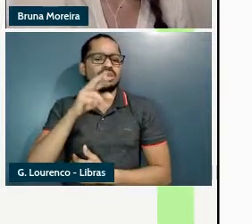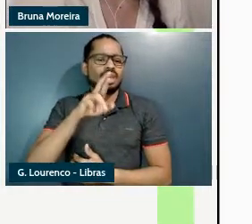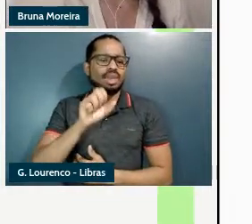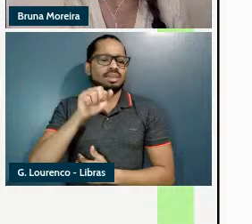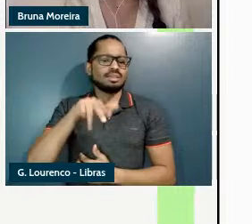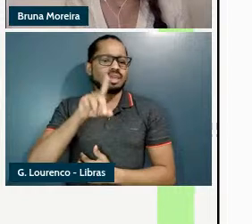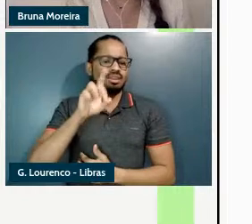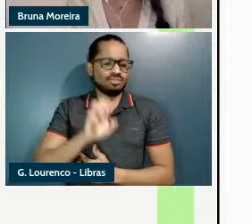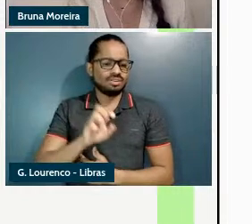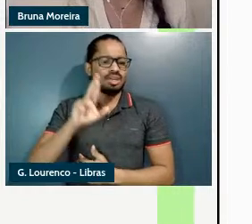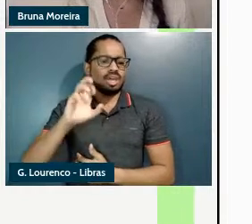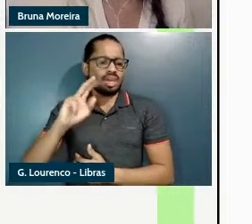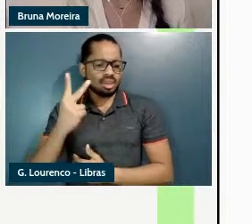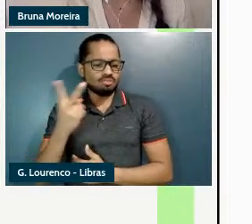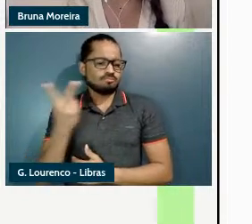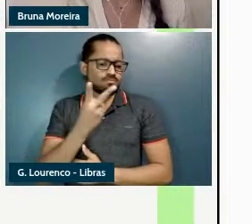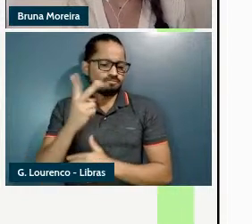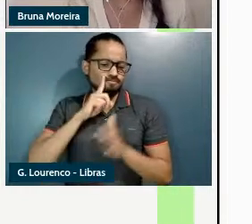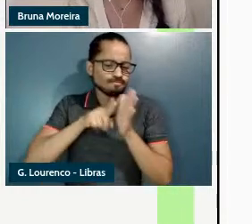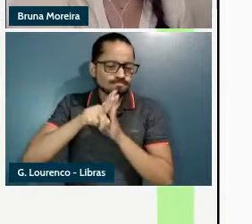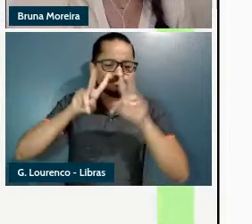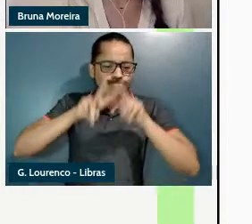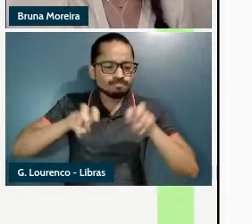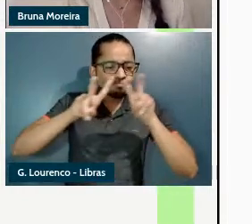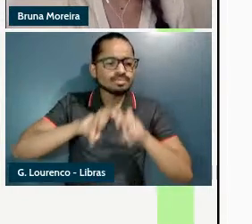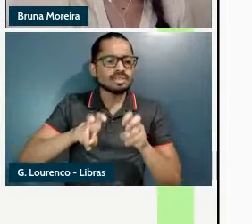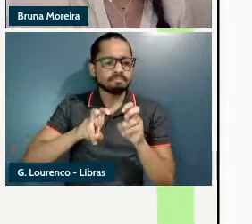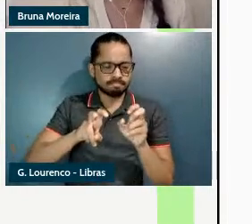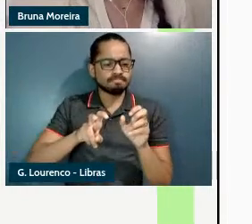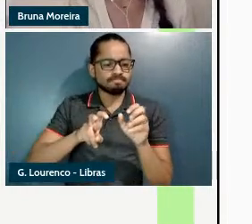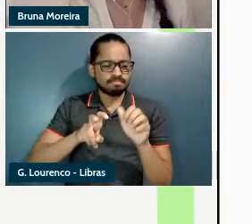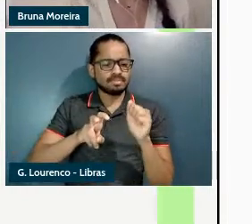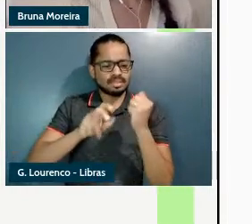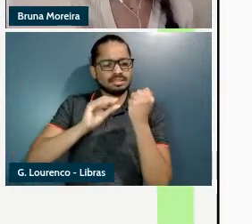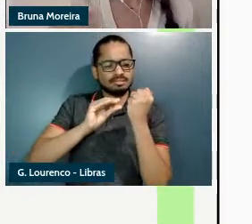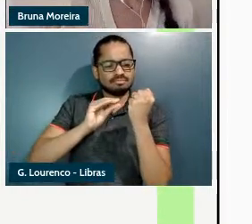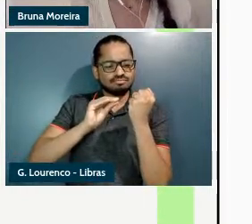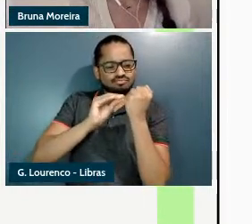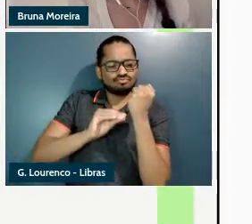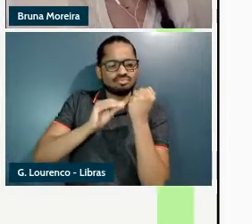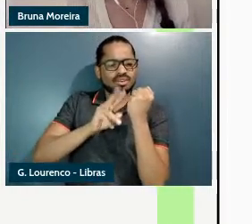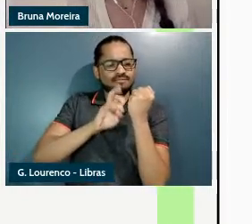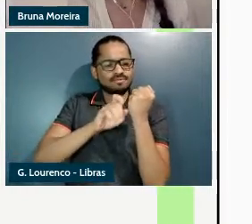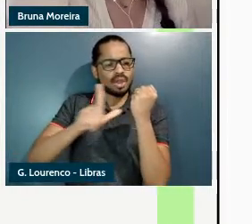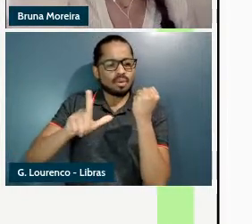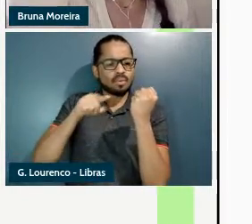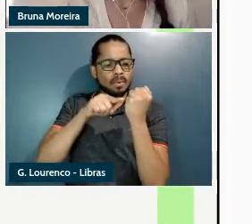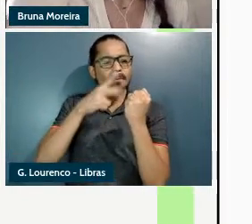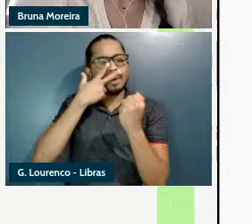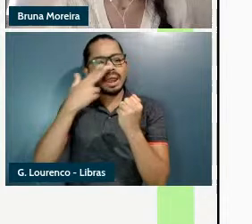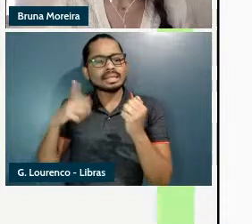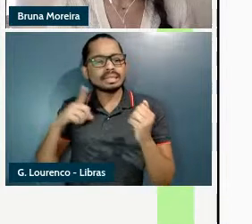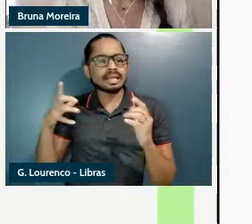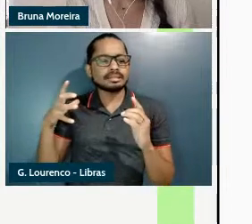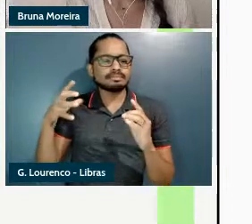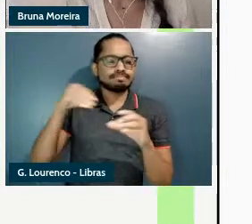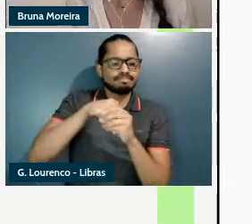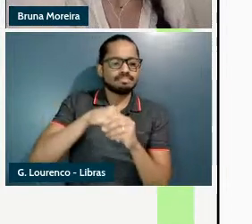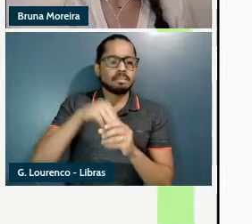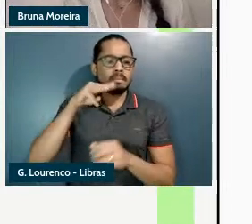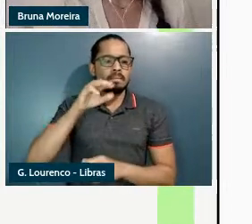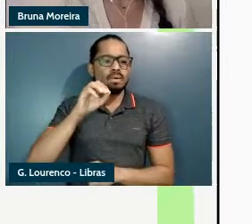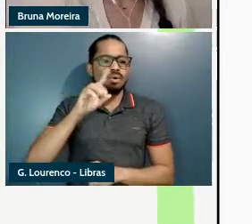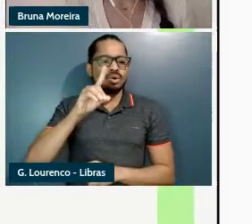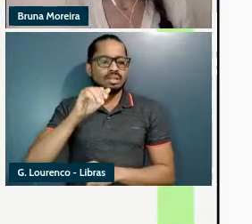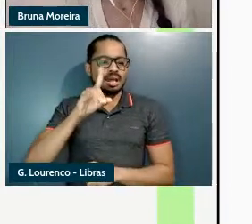como expressão de modalidade circunstancial epistêmica ou deontica a partir dos parâmetros já